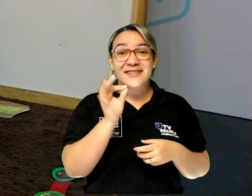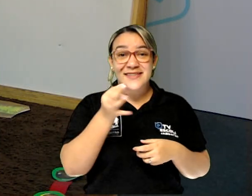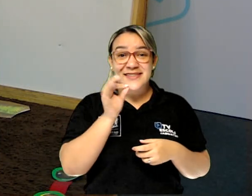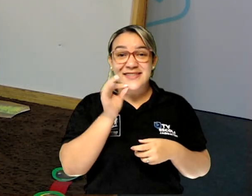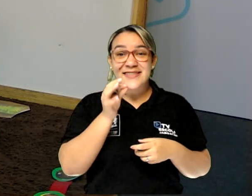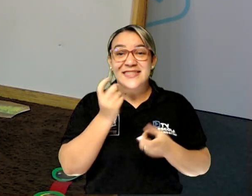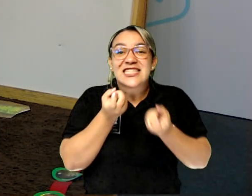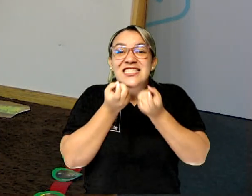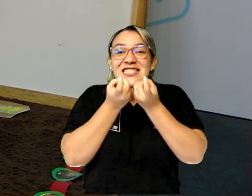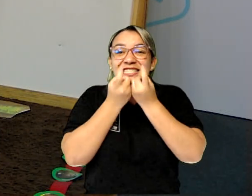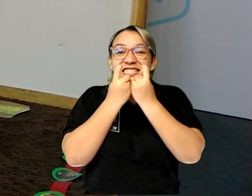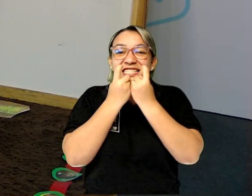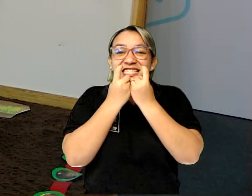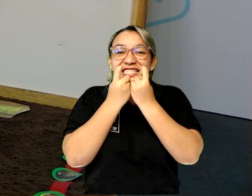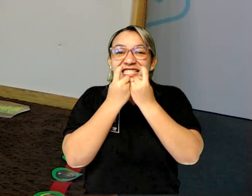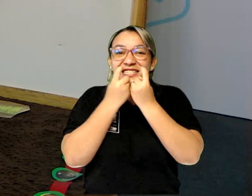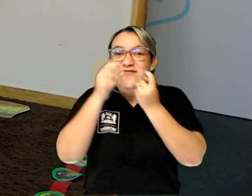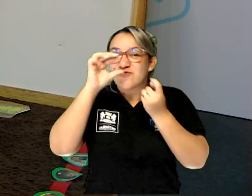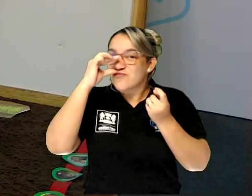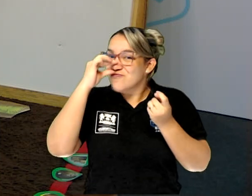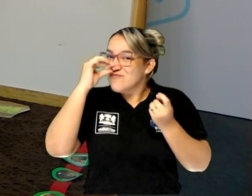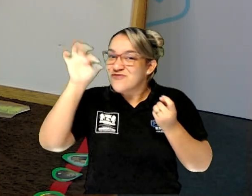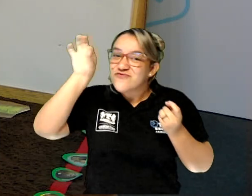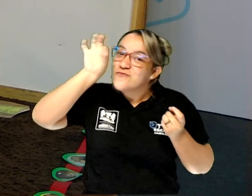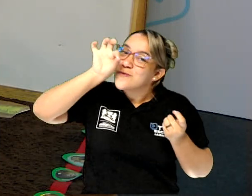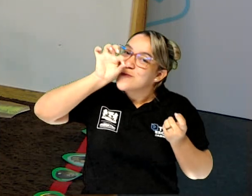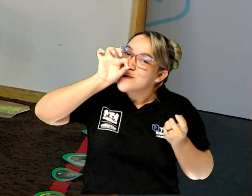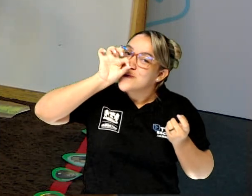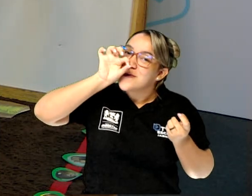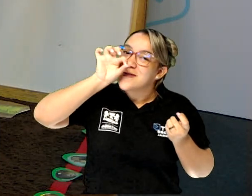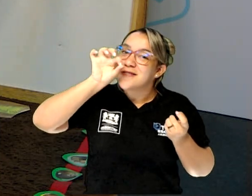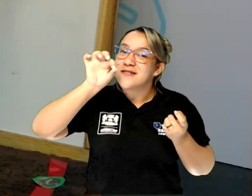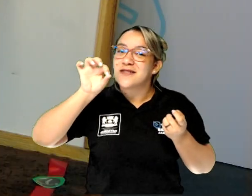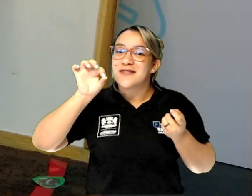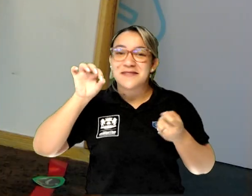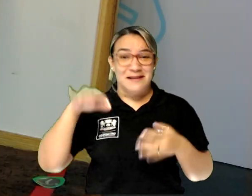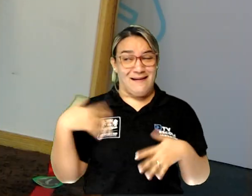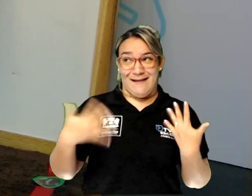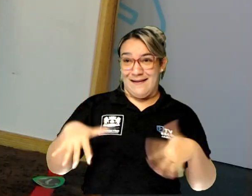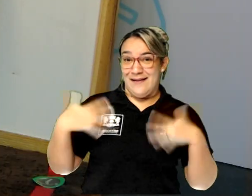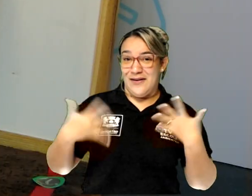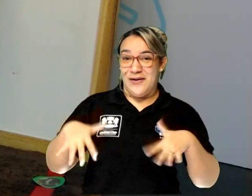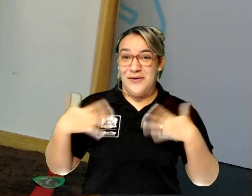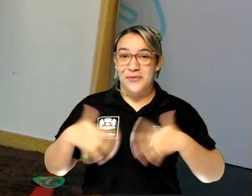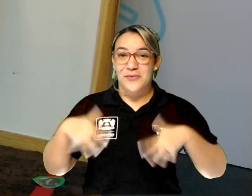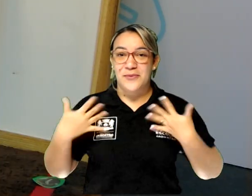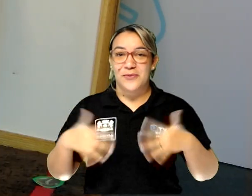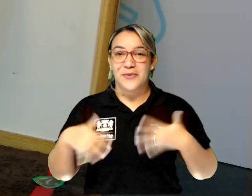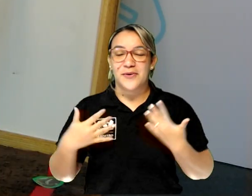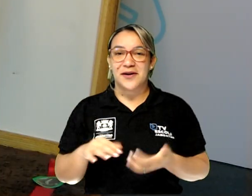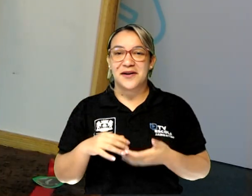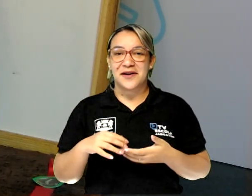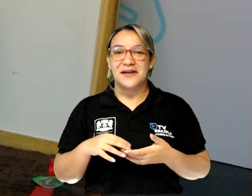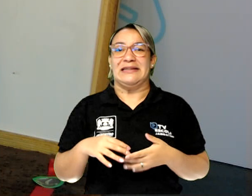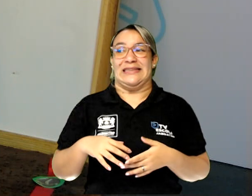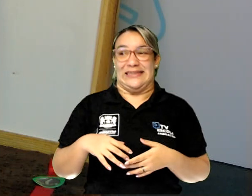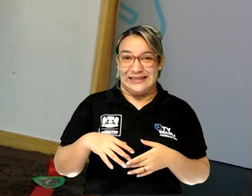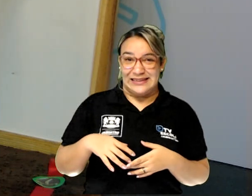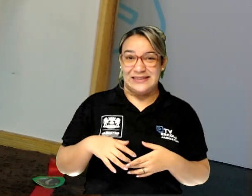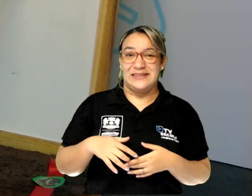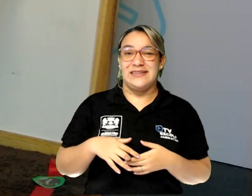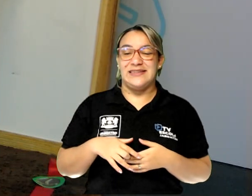presas e o nariz com a verruga na ponta. Meu Deus, esse grúfalo realmente